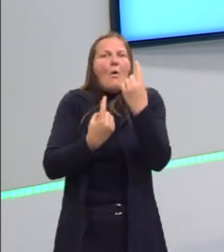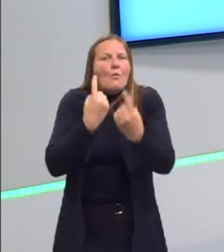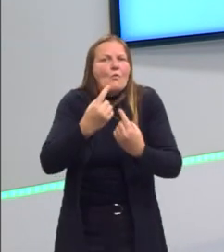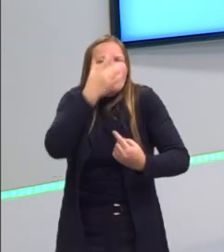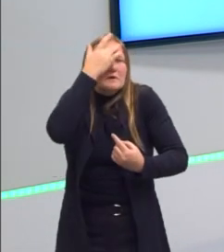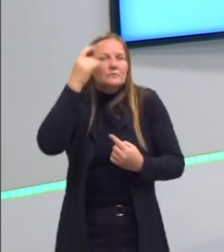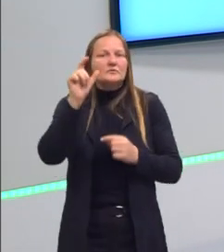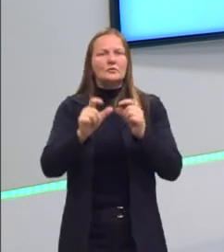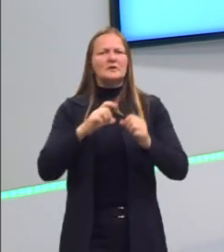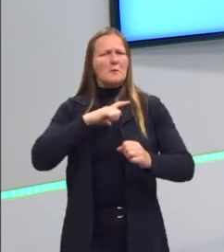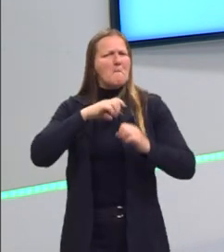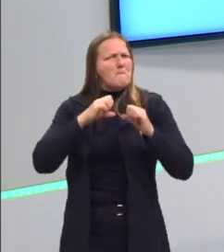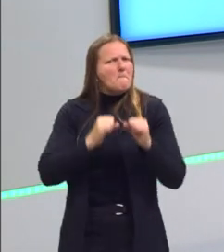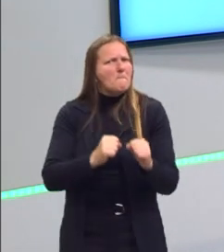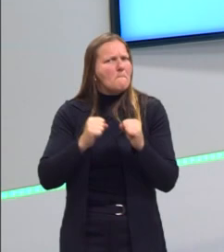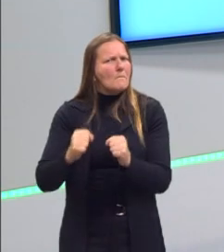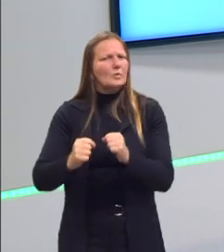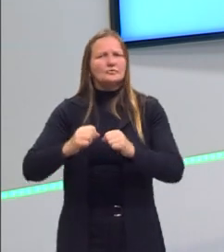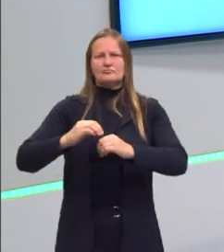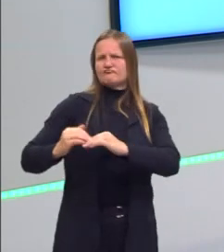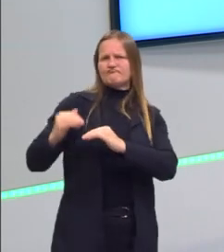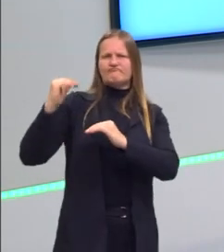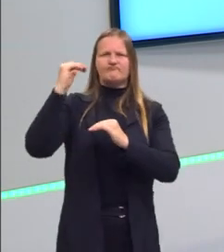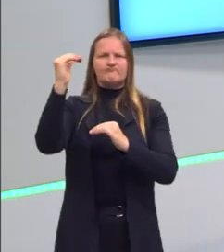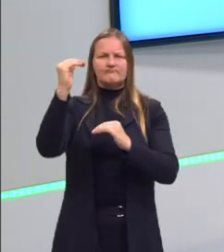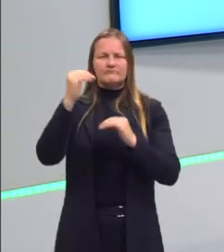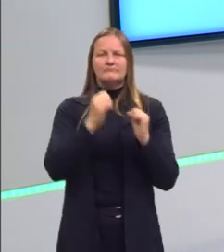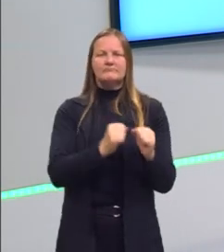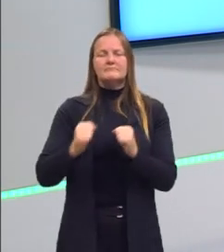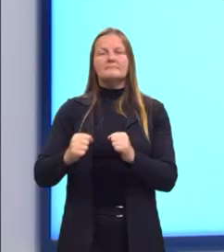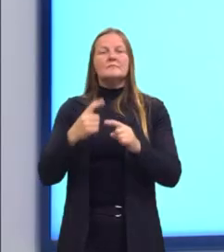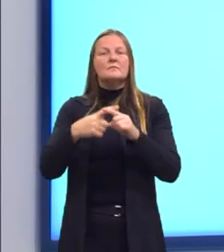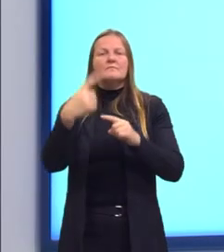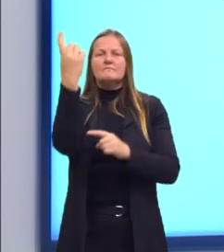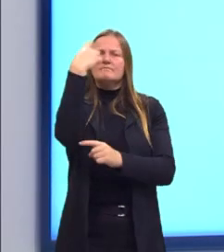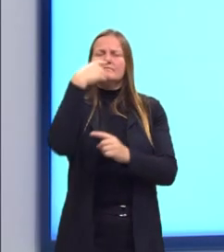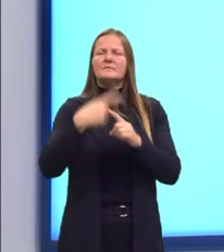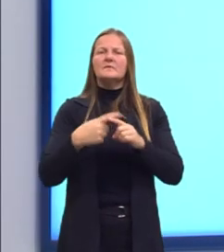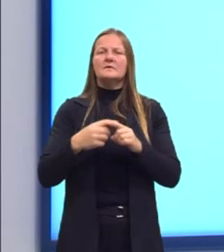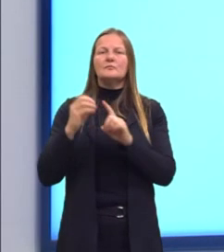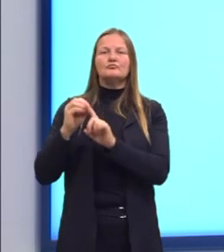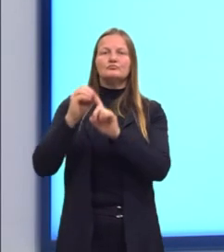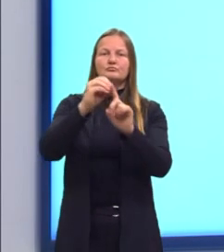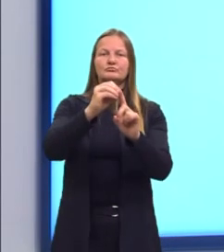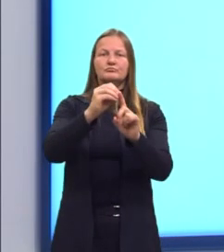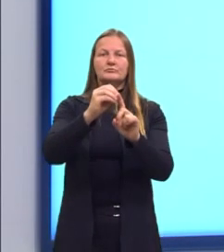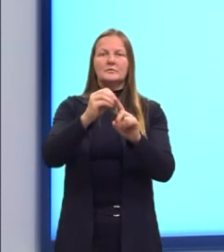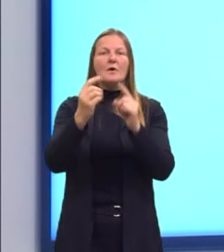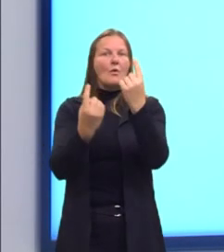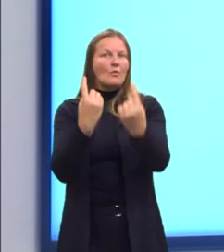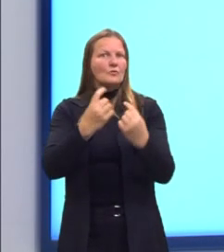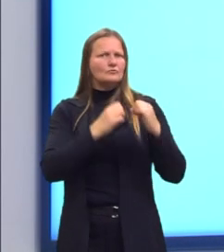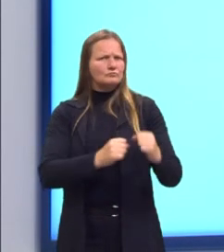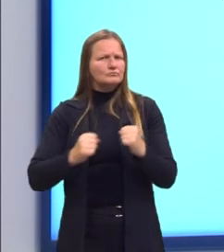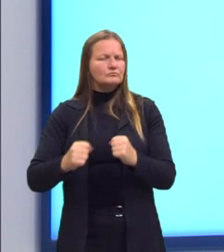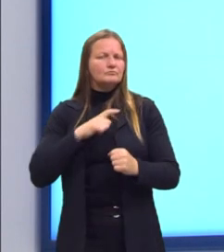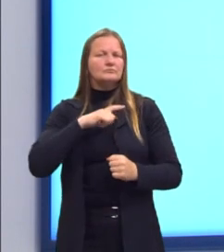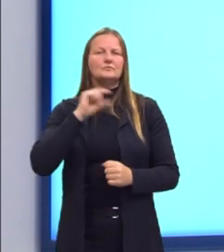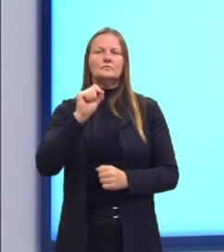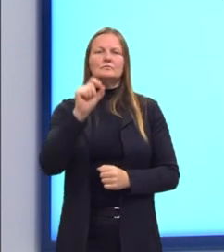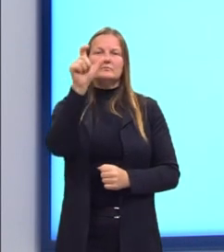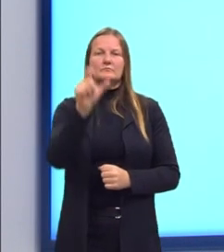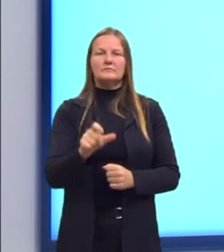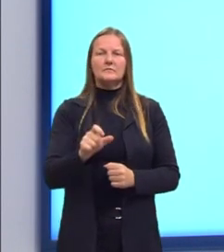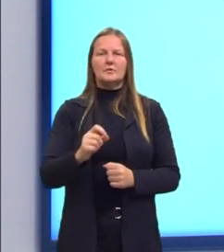poder. Essa República Oligárquica, então, ela era mandada pelos oligarcas, por esses poucos poderosos, que eram quem?